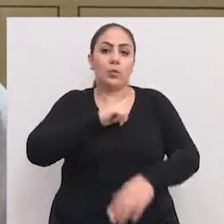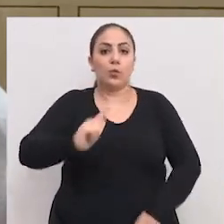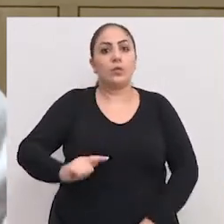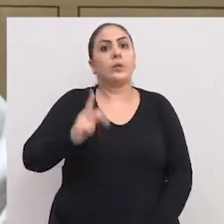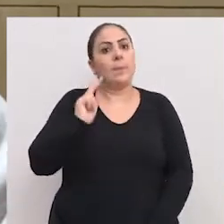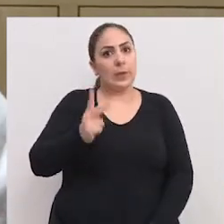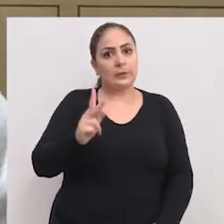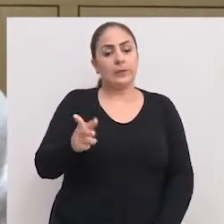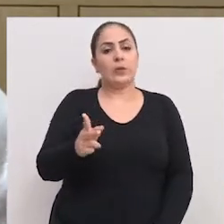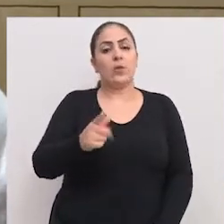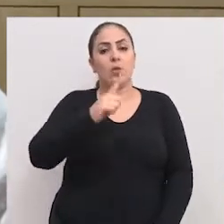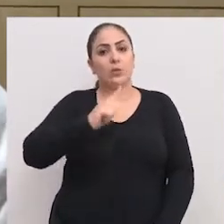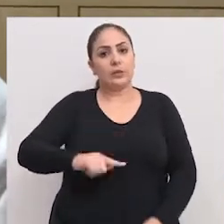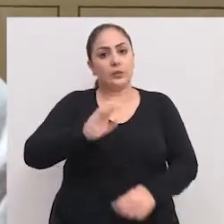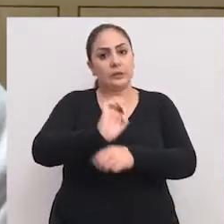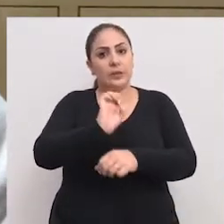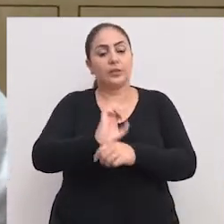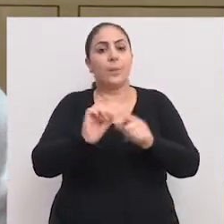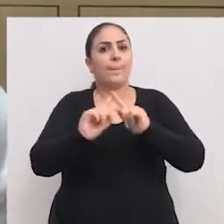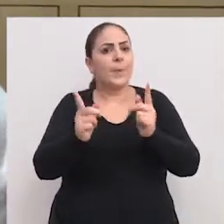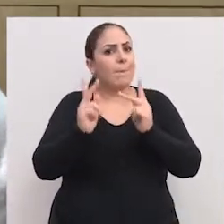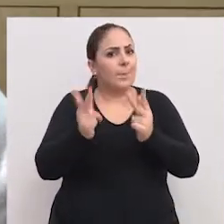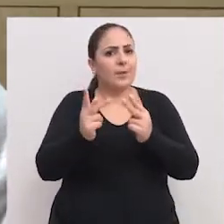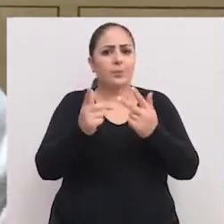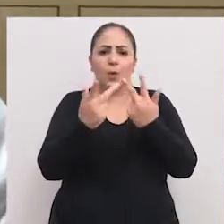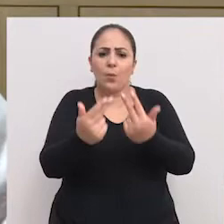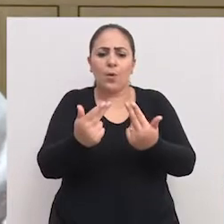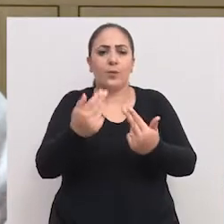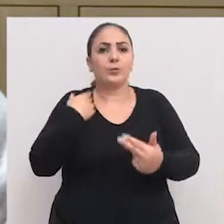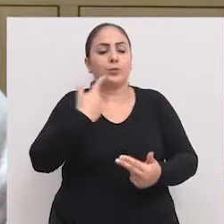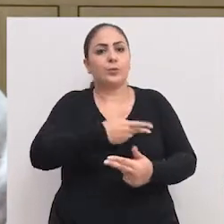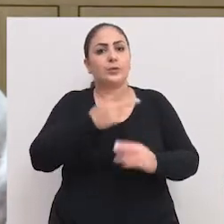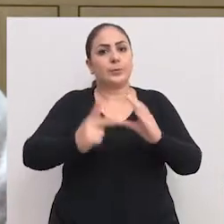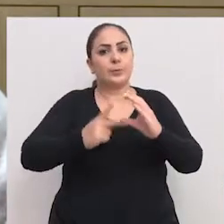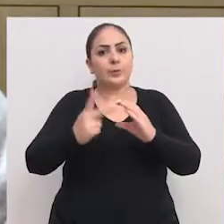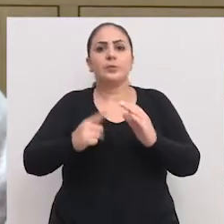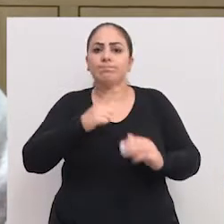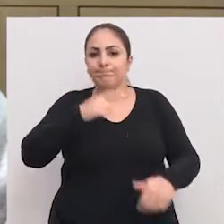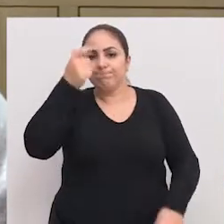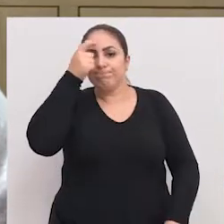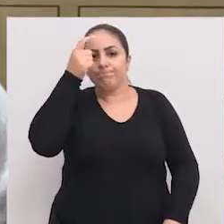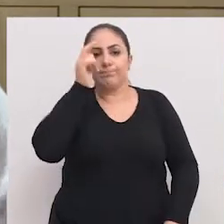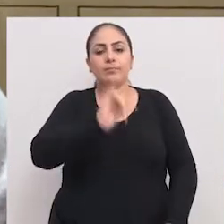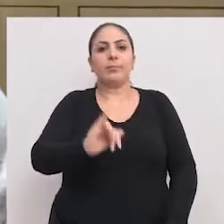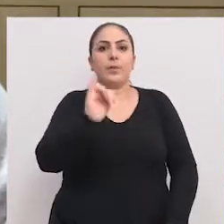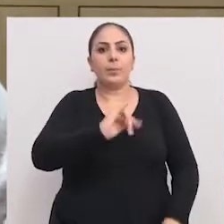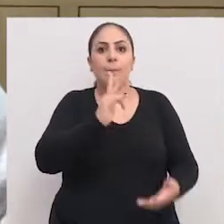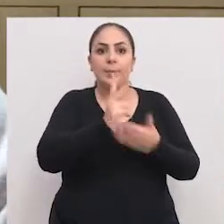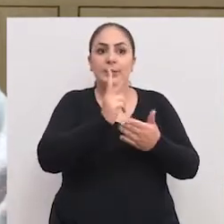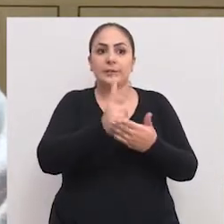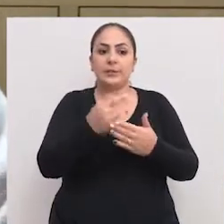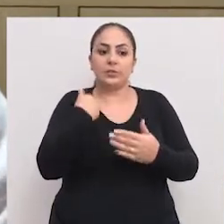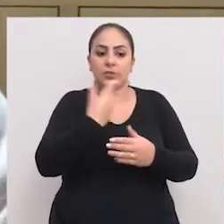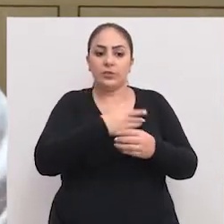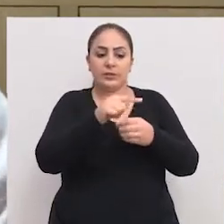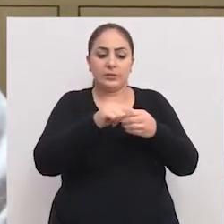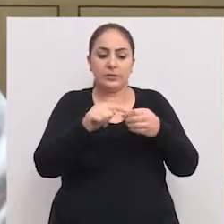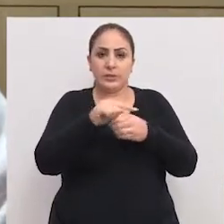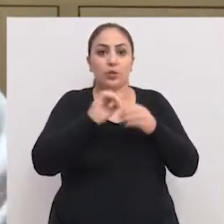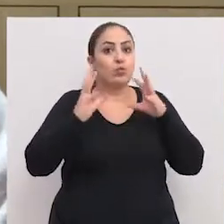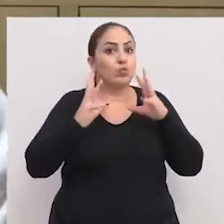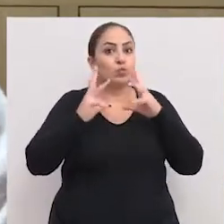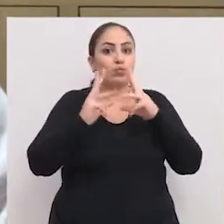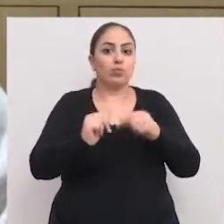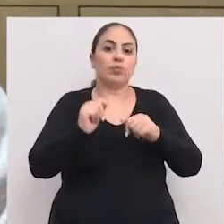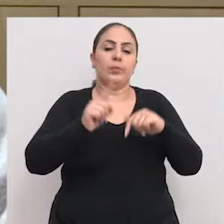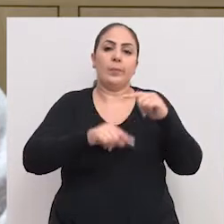uma decisão pela manutenção do governo do estado, mas mesmo assim a Câmara teve consciente da importância de mantermos aqui na nossa